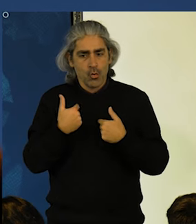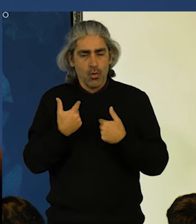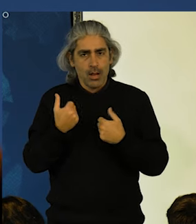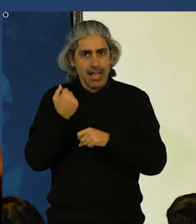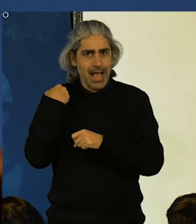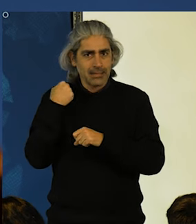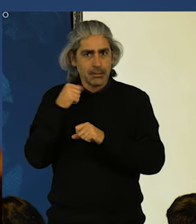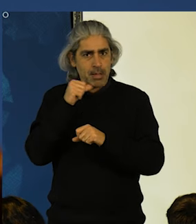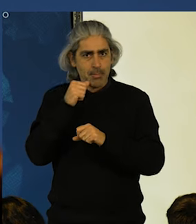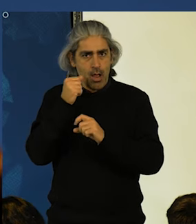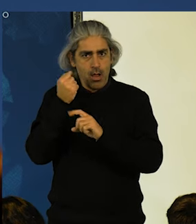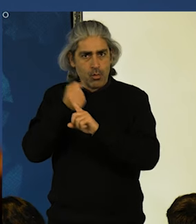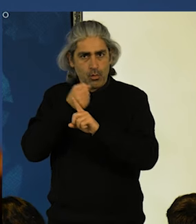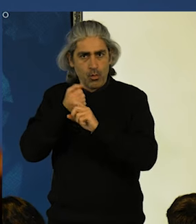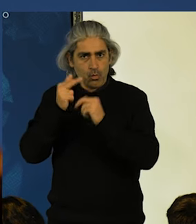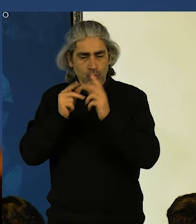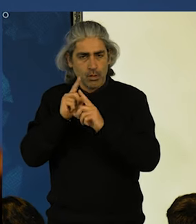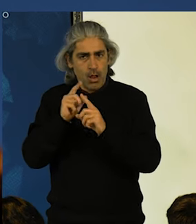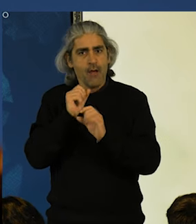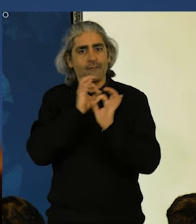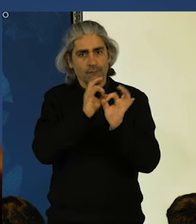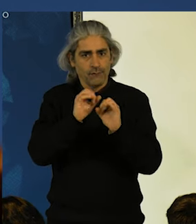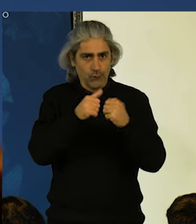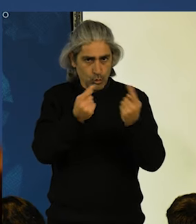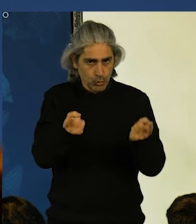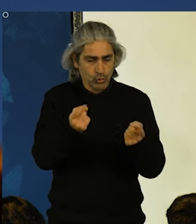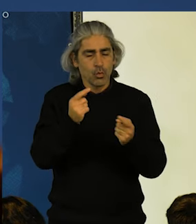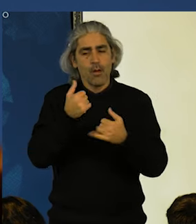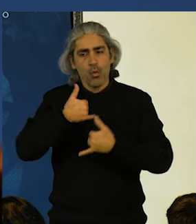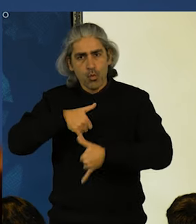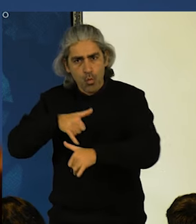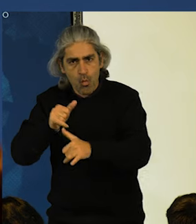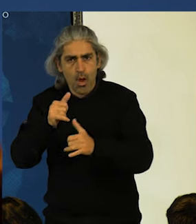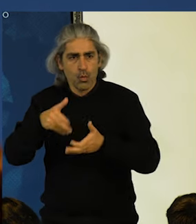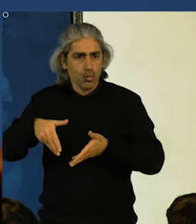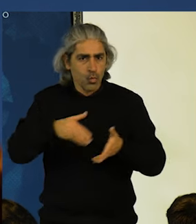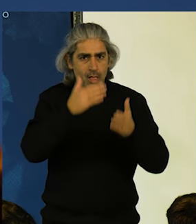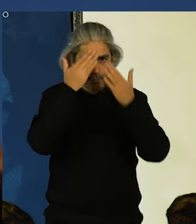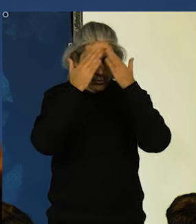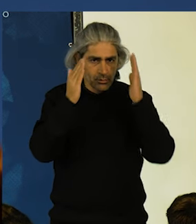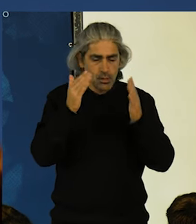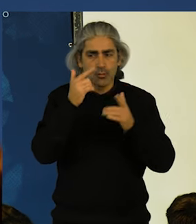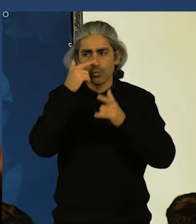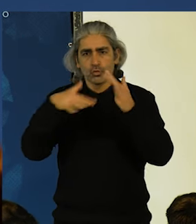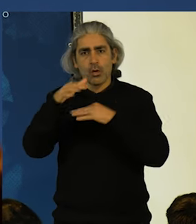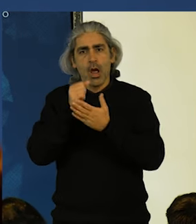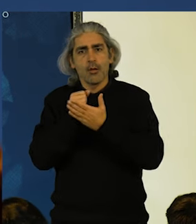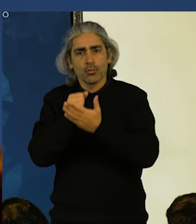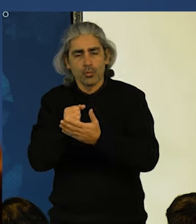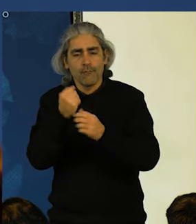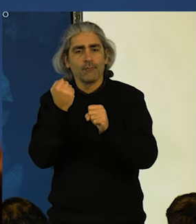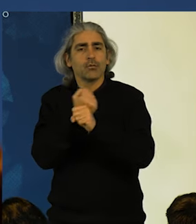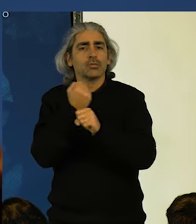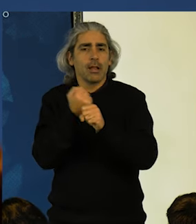Gente que varra as ruas e os corredores da democracia. Gente que auxilia o funcionamento dos serviços